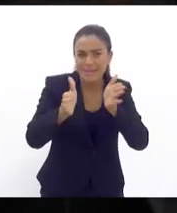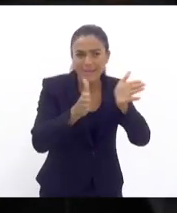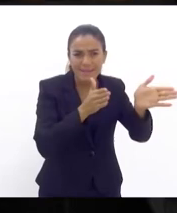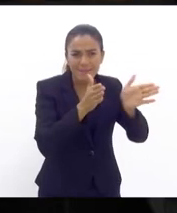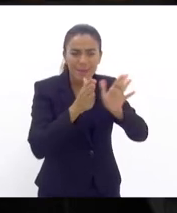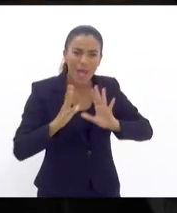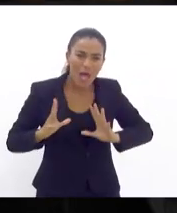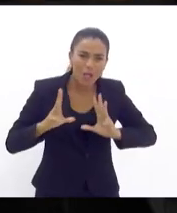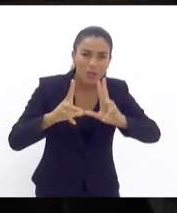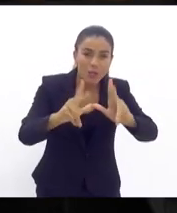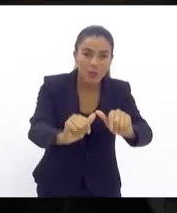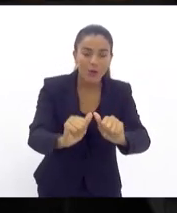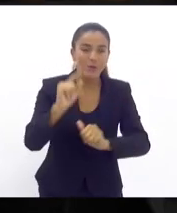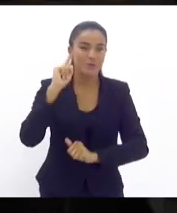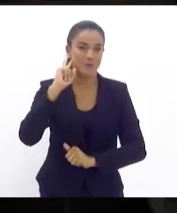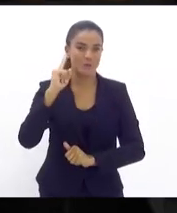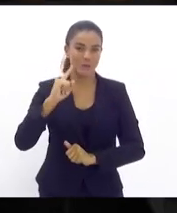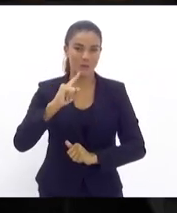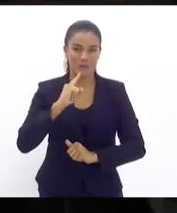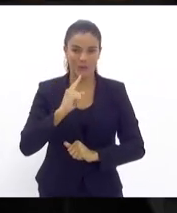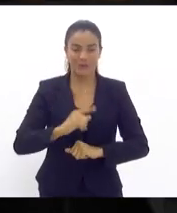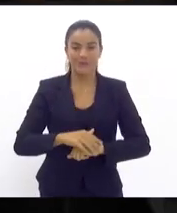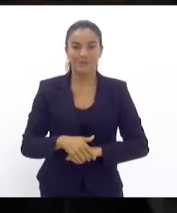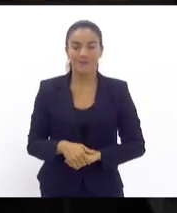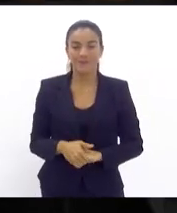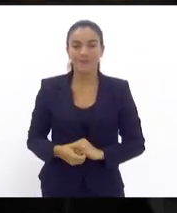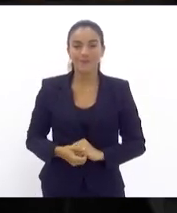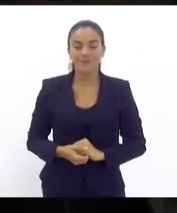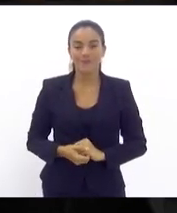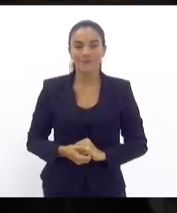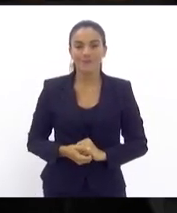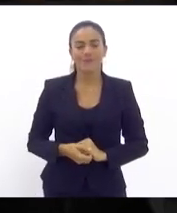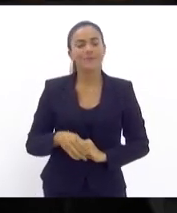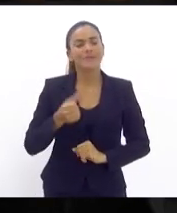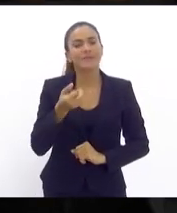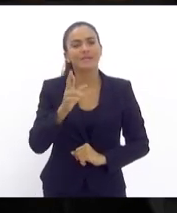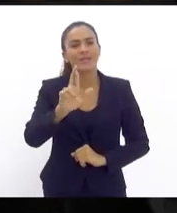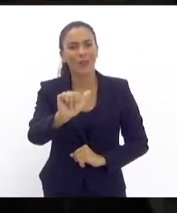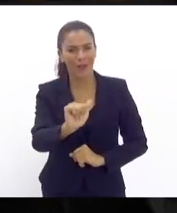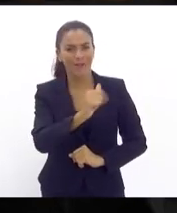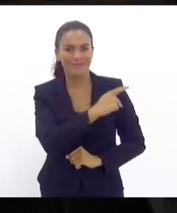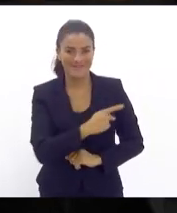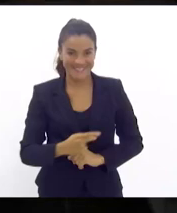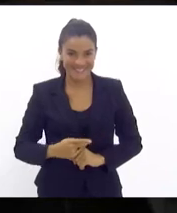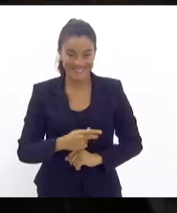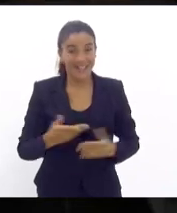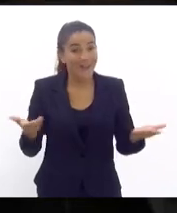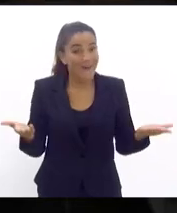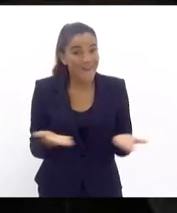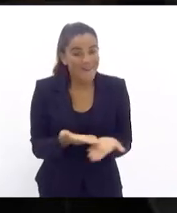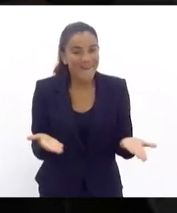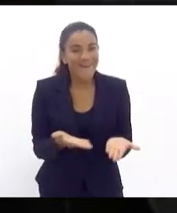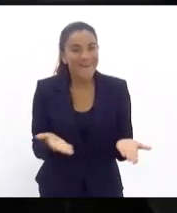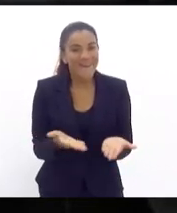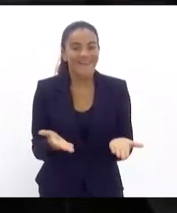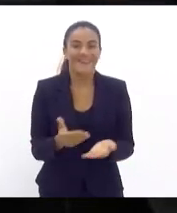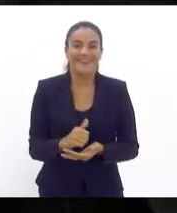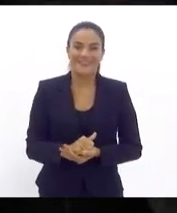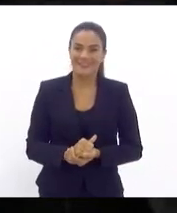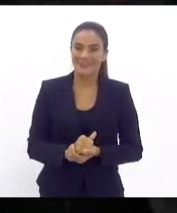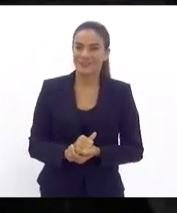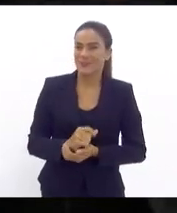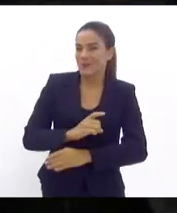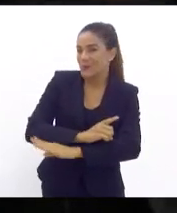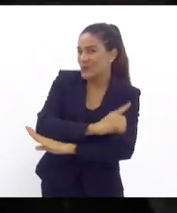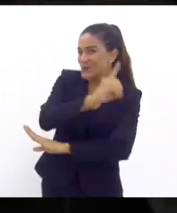deficientes auditivos. Senhora presidente, hoje o dia